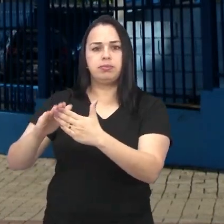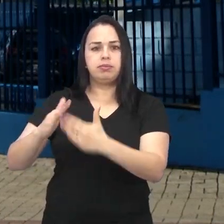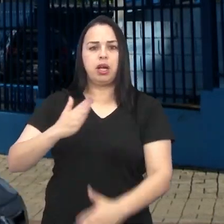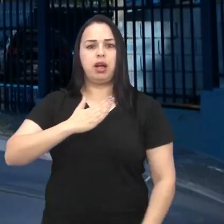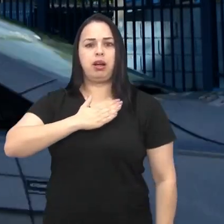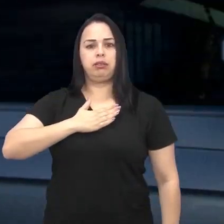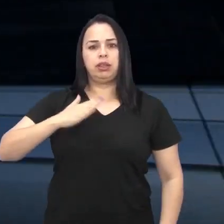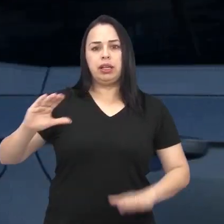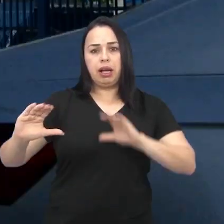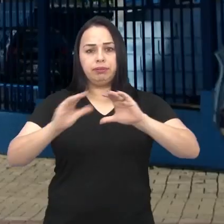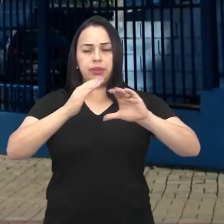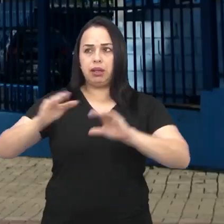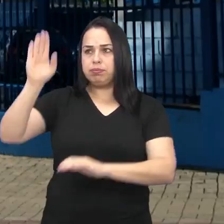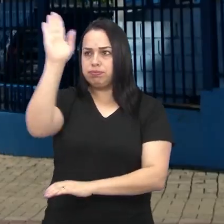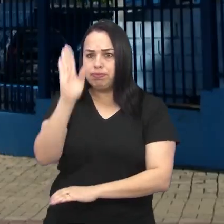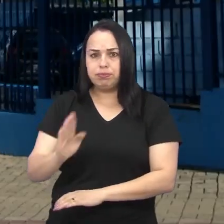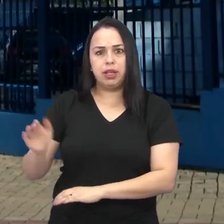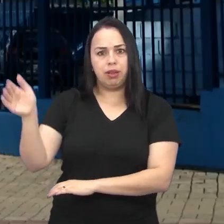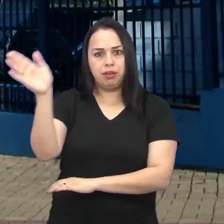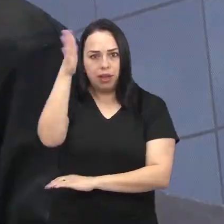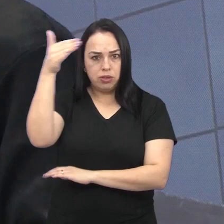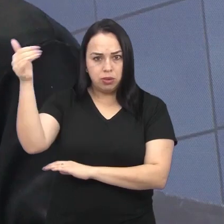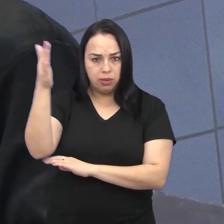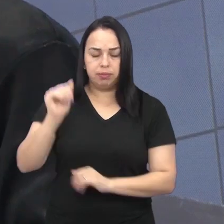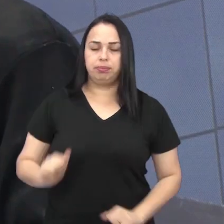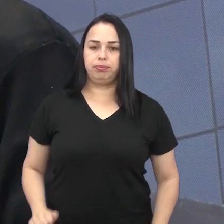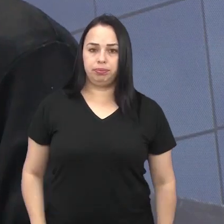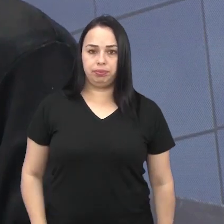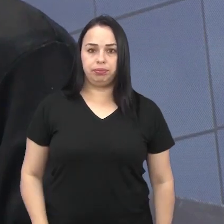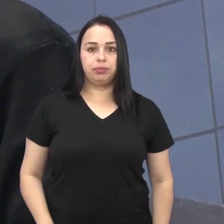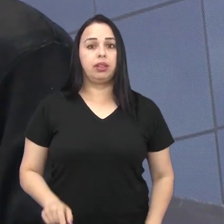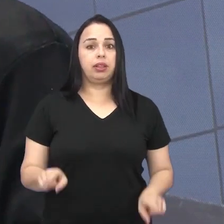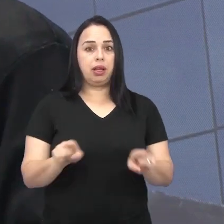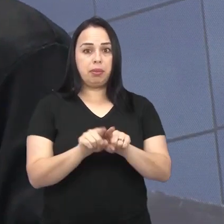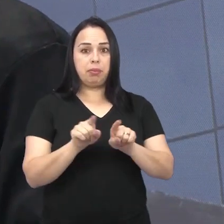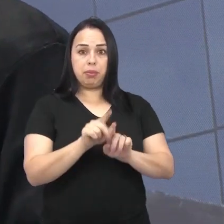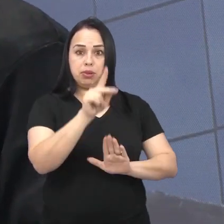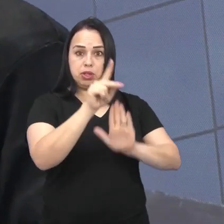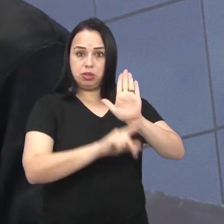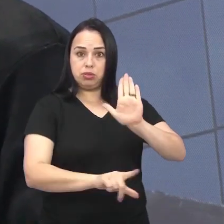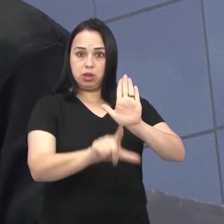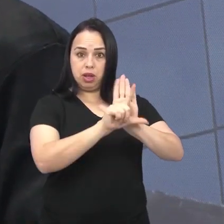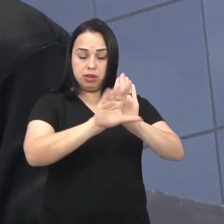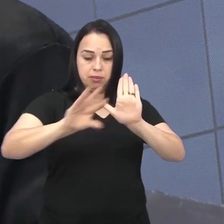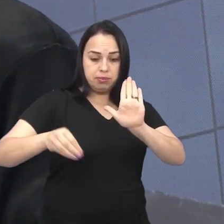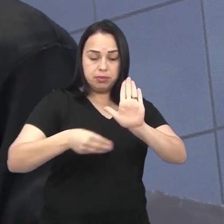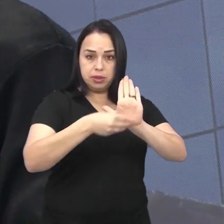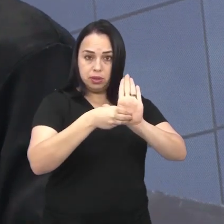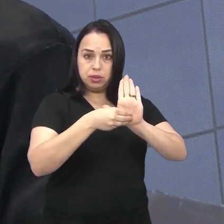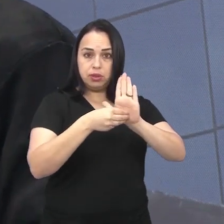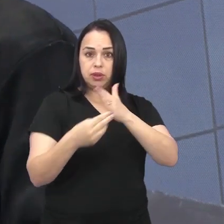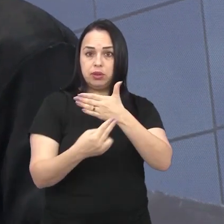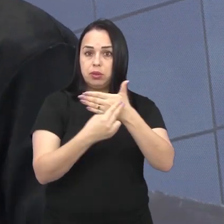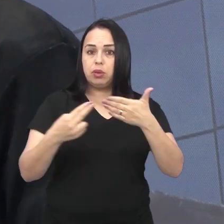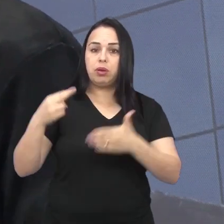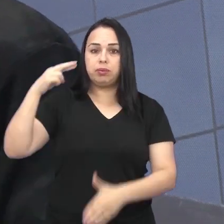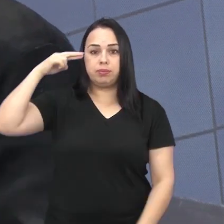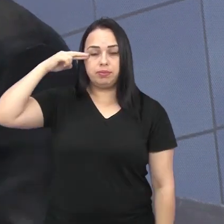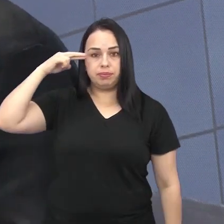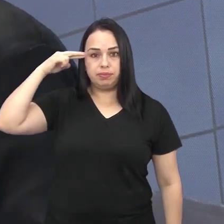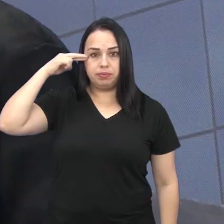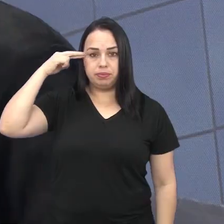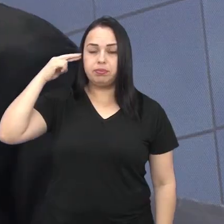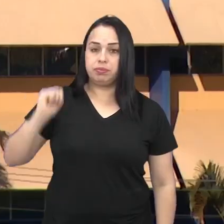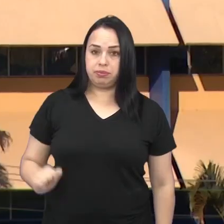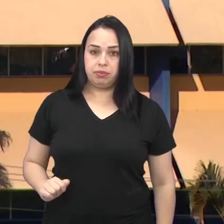escolas da Rede Municipal de Ensino. Também foi aprovado um projeto de lei complementar do vereador Rogério